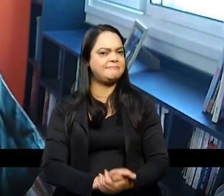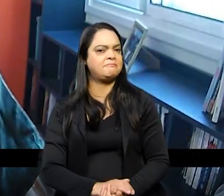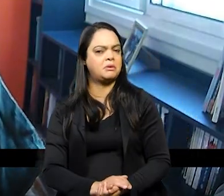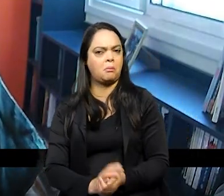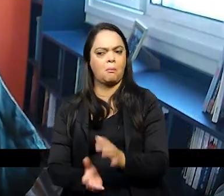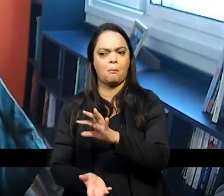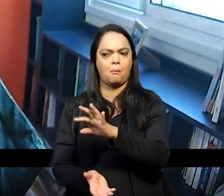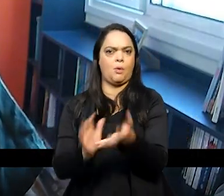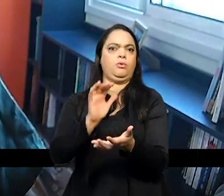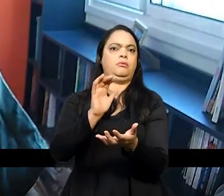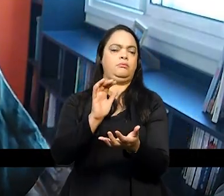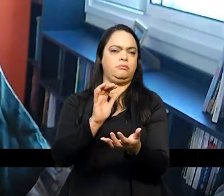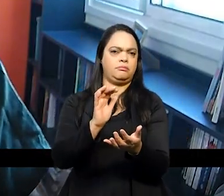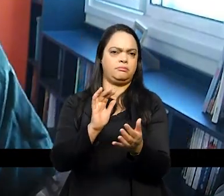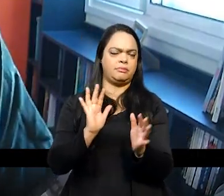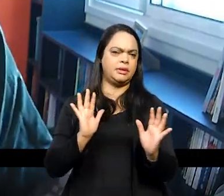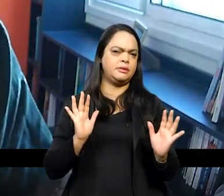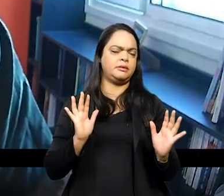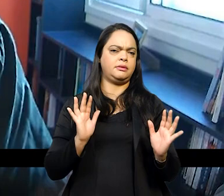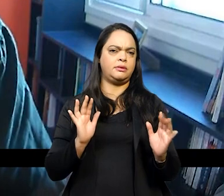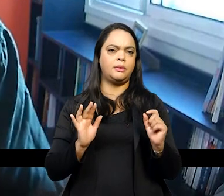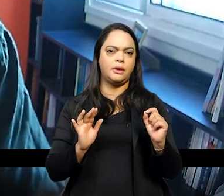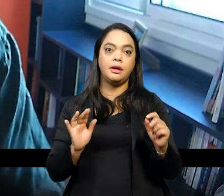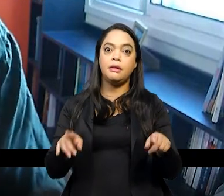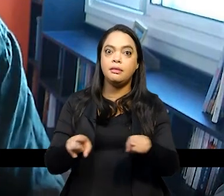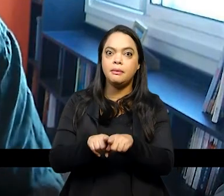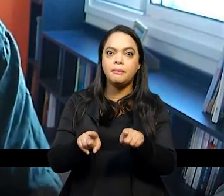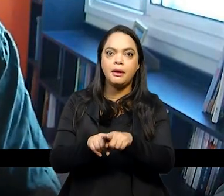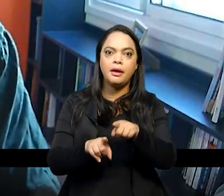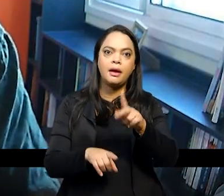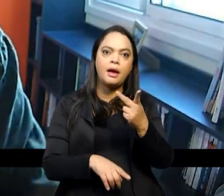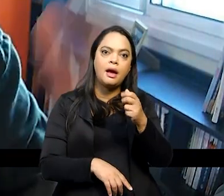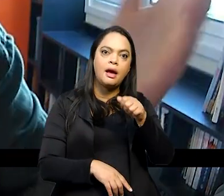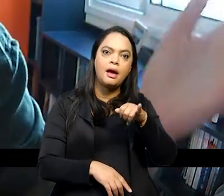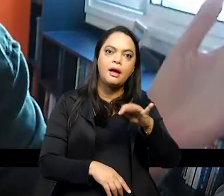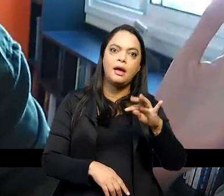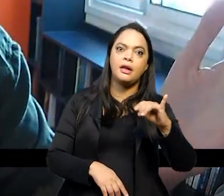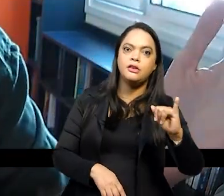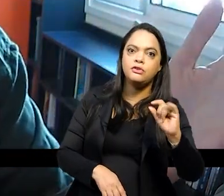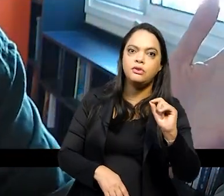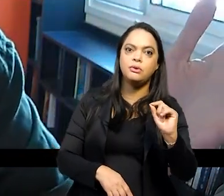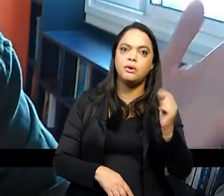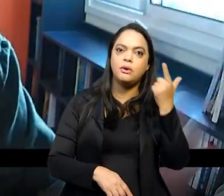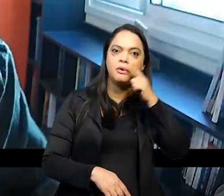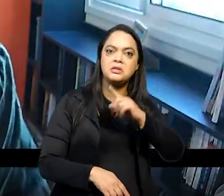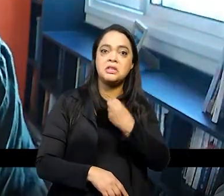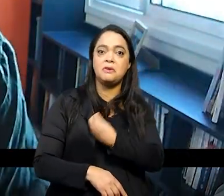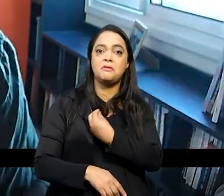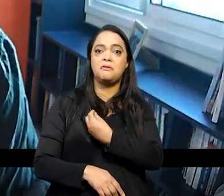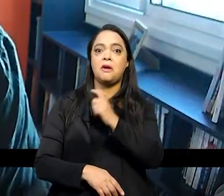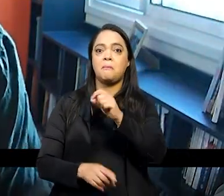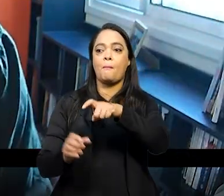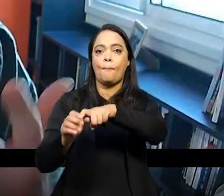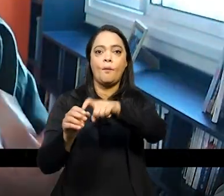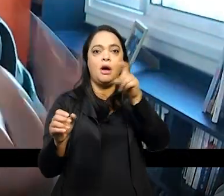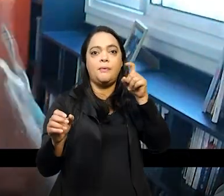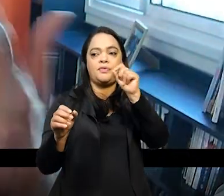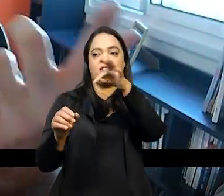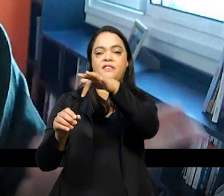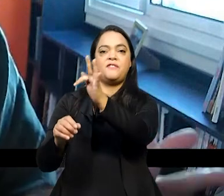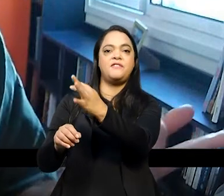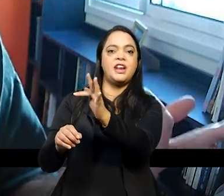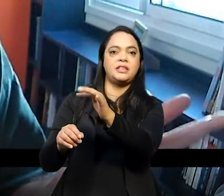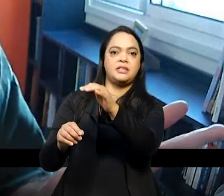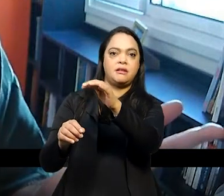mas um ou outro fala até o Haiti conseguiu viver sem a sua metrópole que no caso era a França porque naquele